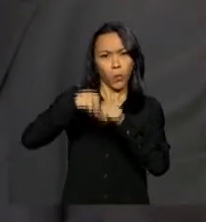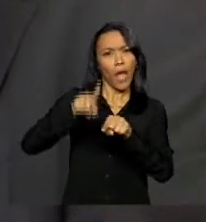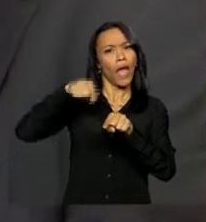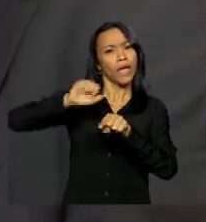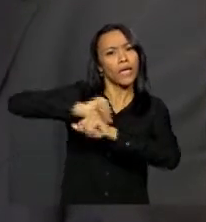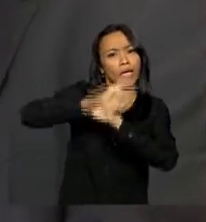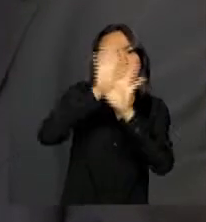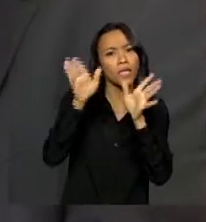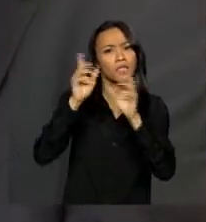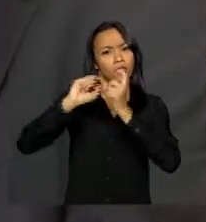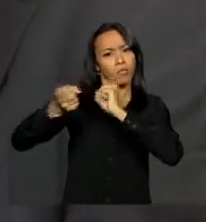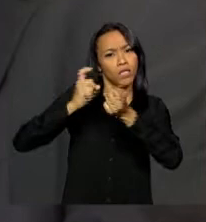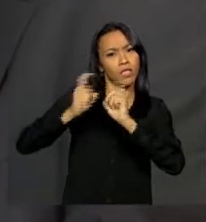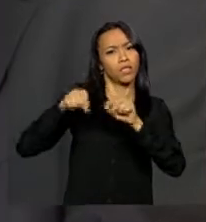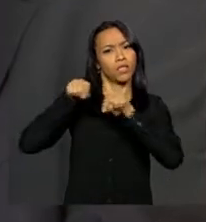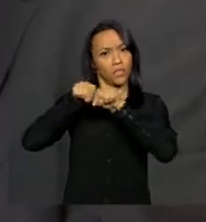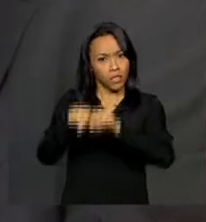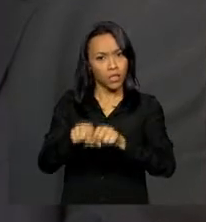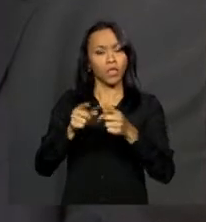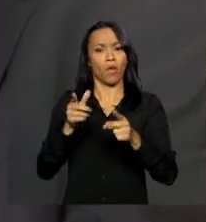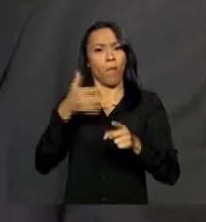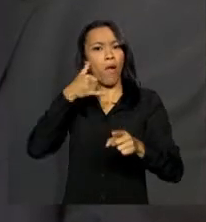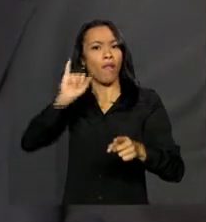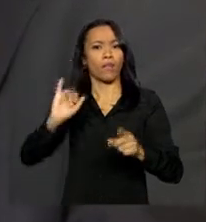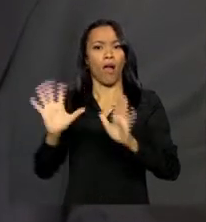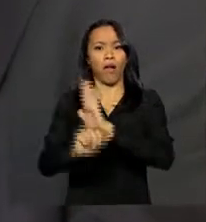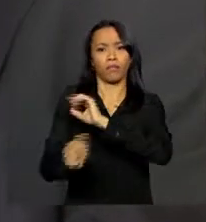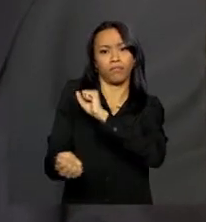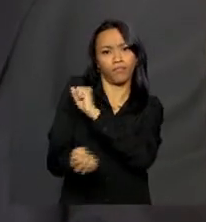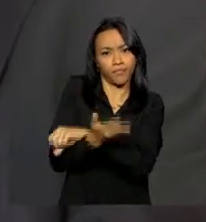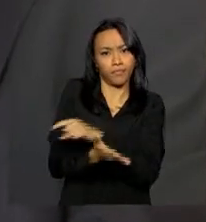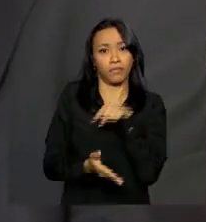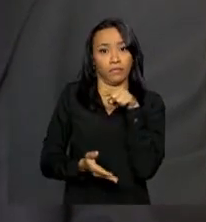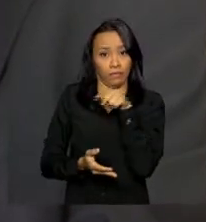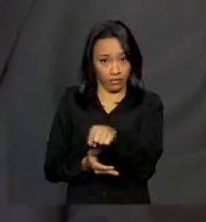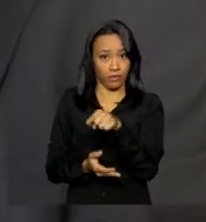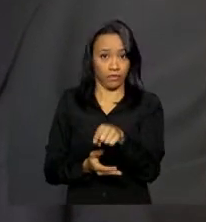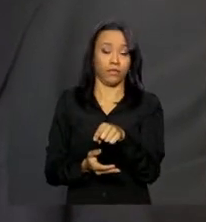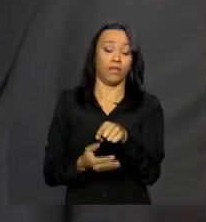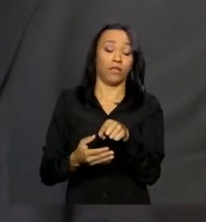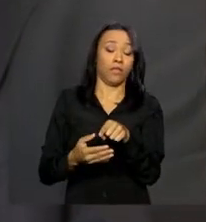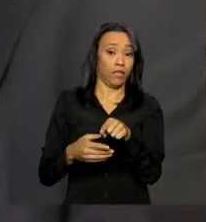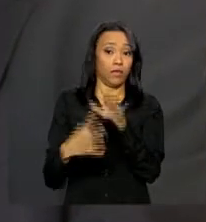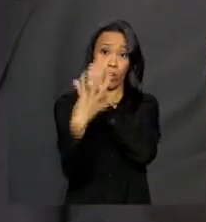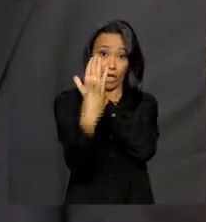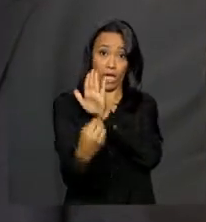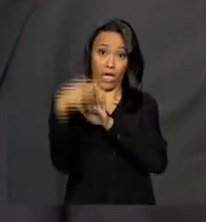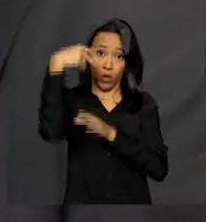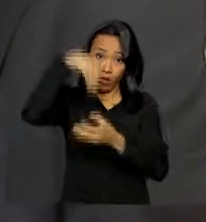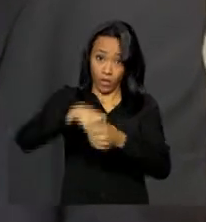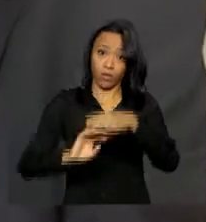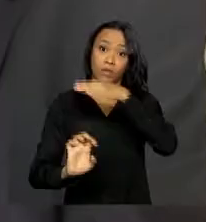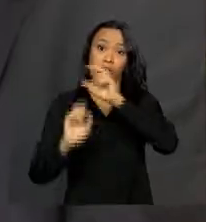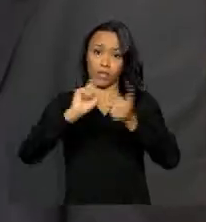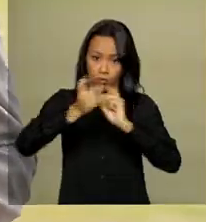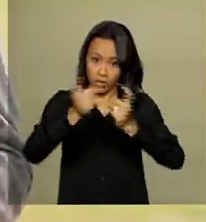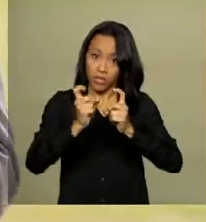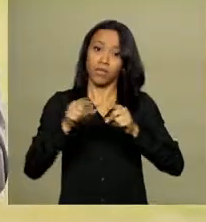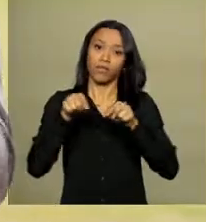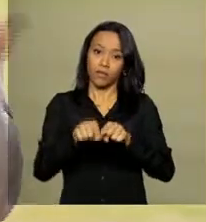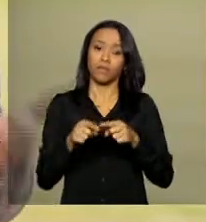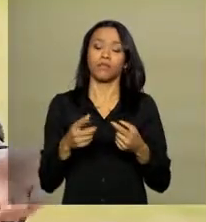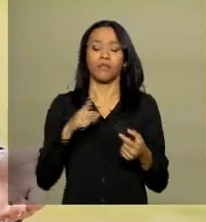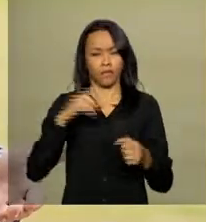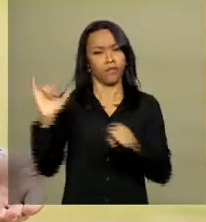transparência, o combate à corrupção, as suas formas de combate à corrupção, as empresas têm muitos sistemas para isso.